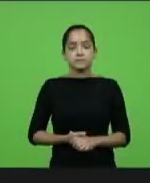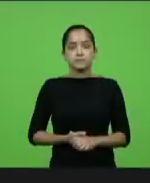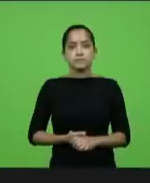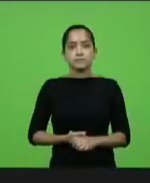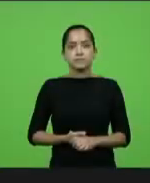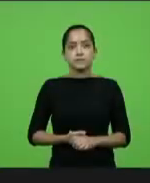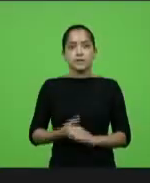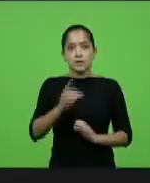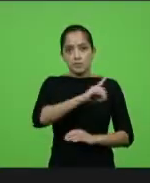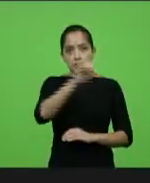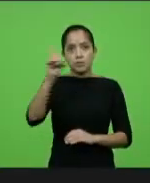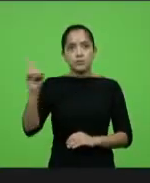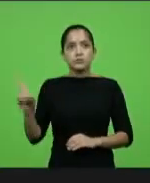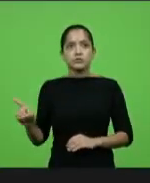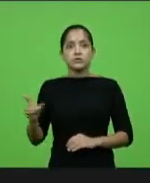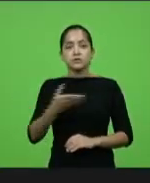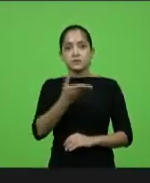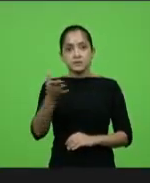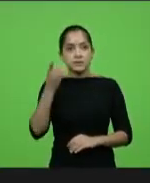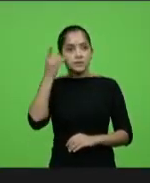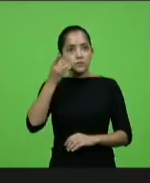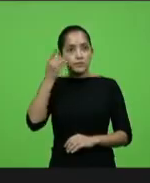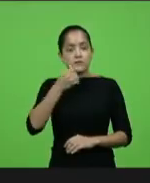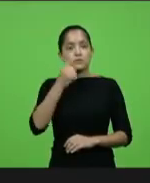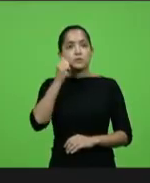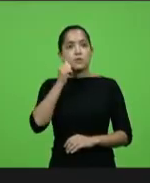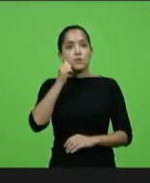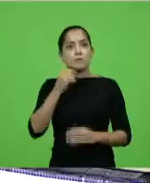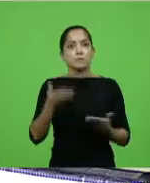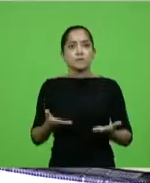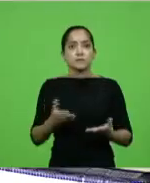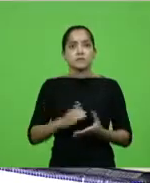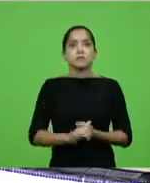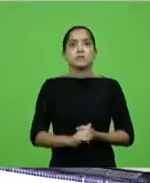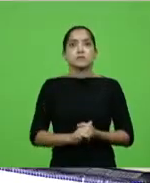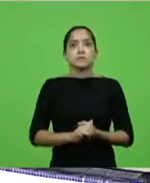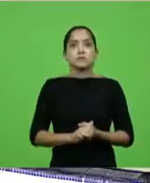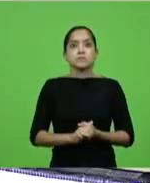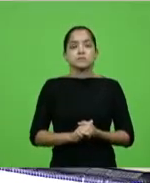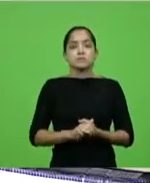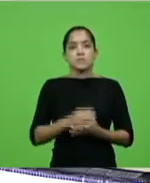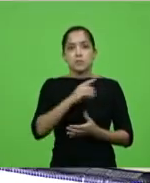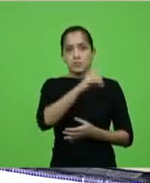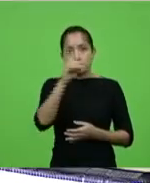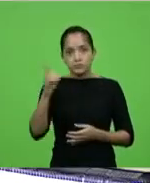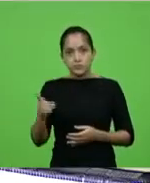Bom dia, deputadas, bom dia, deputados, bom dia, catarinenses.